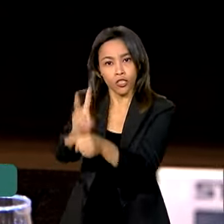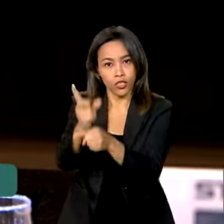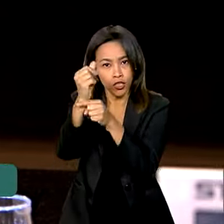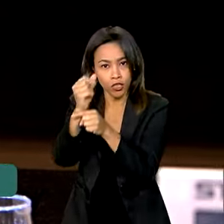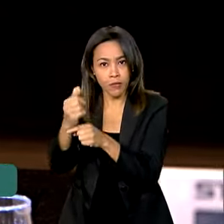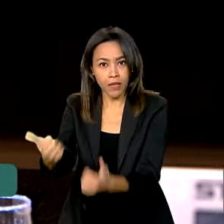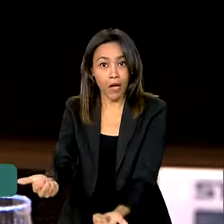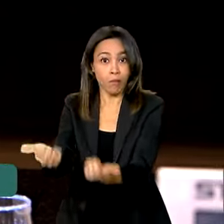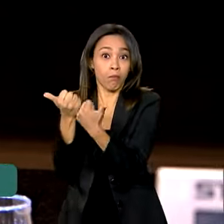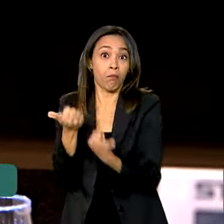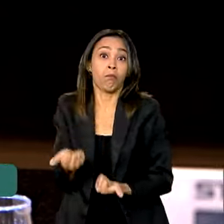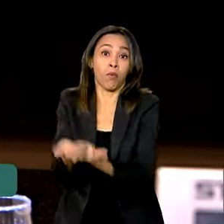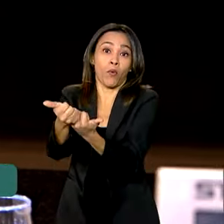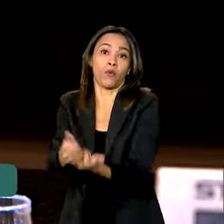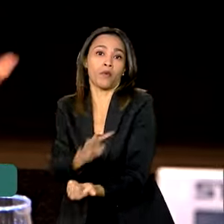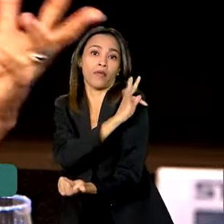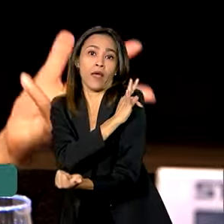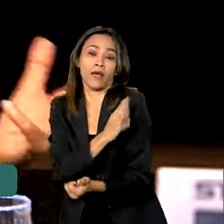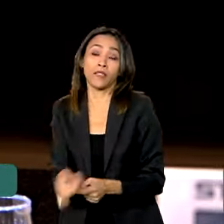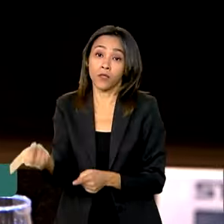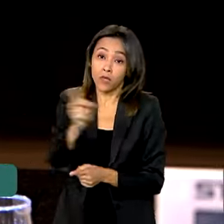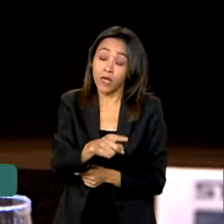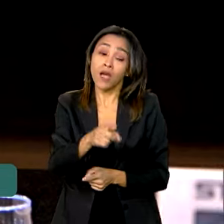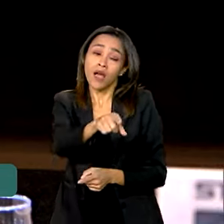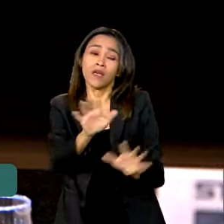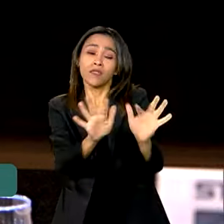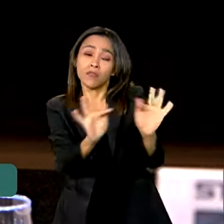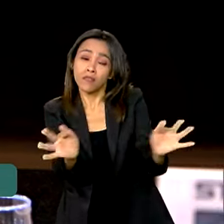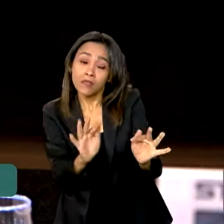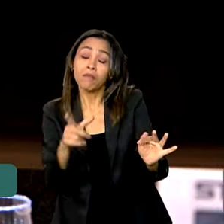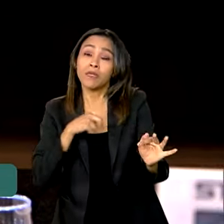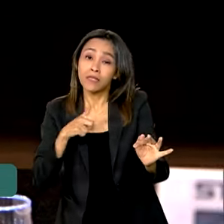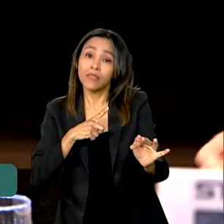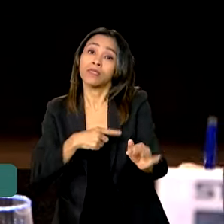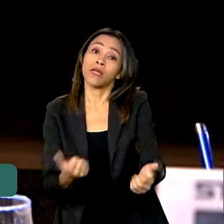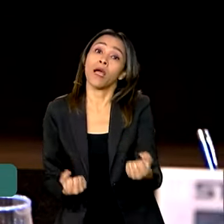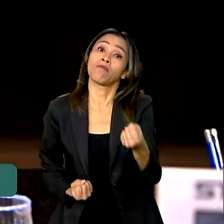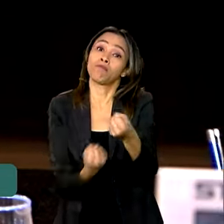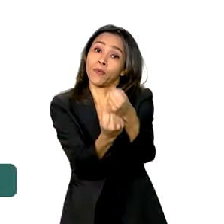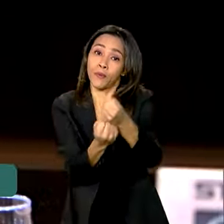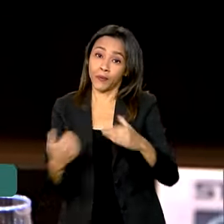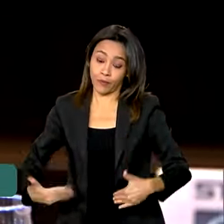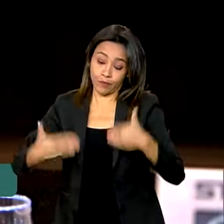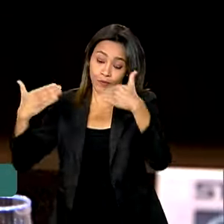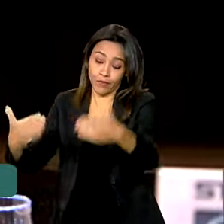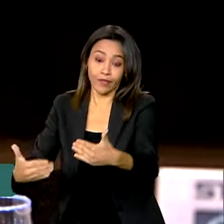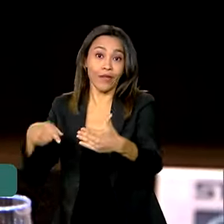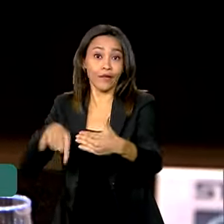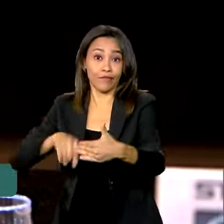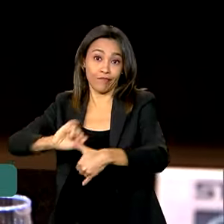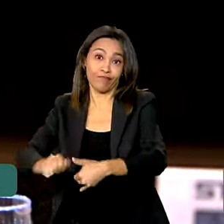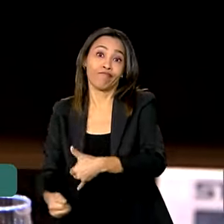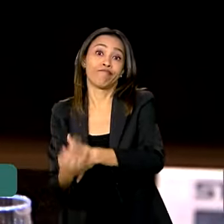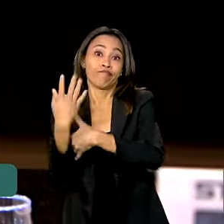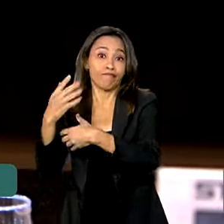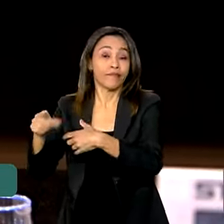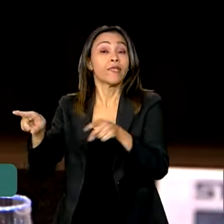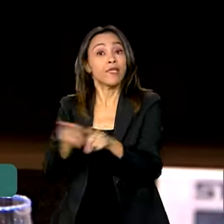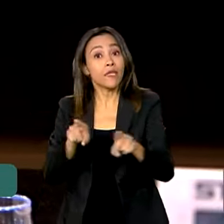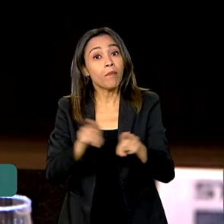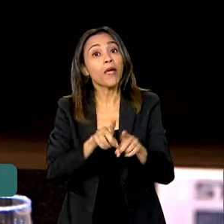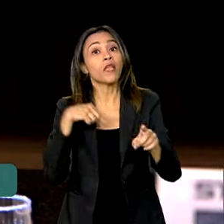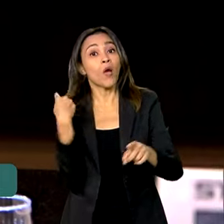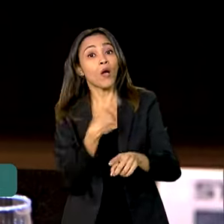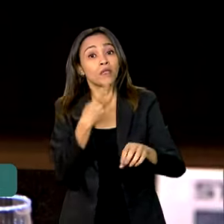pequenos e médios precisam da ajuda do Ministério da Agricultura e Desenvolvimento Agrário. E estamos premiando